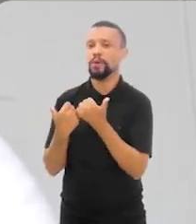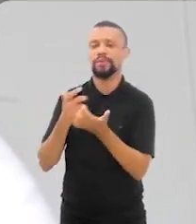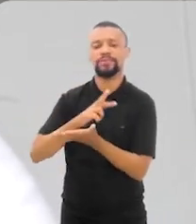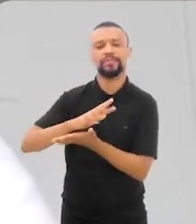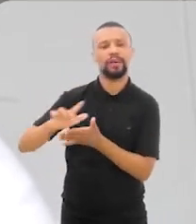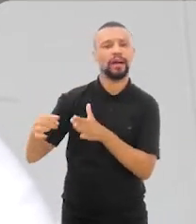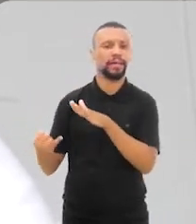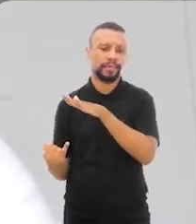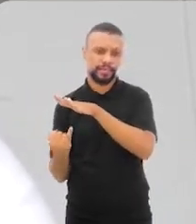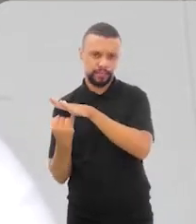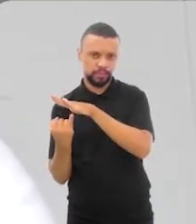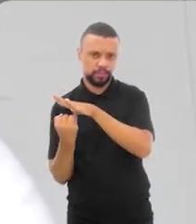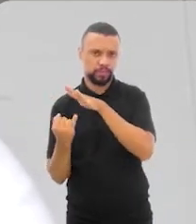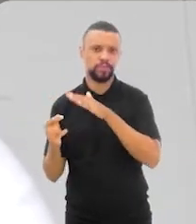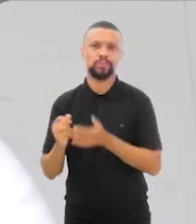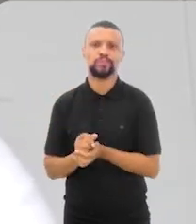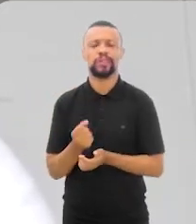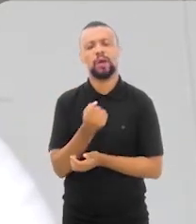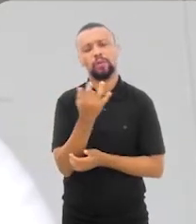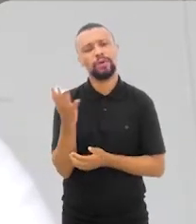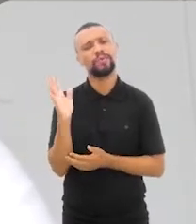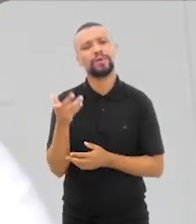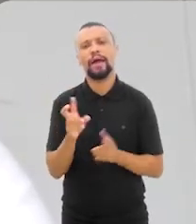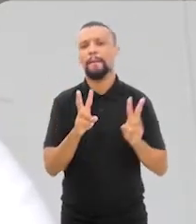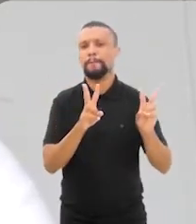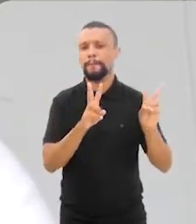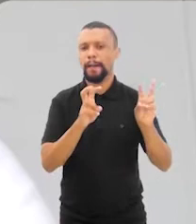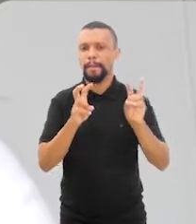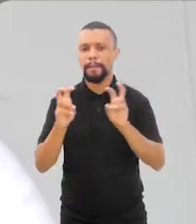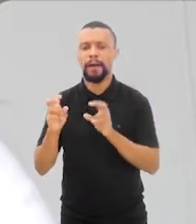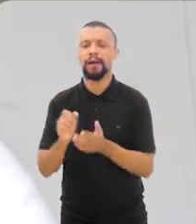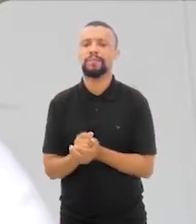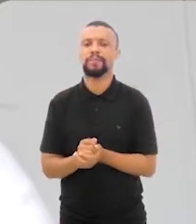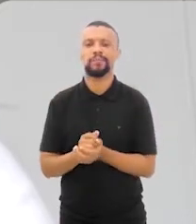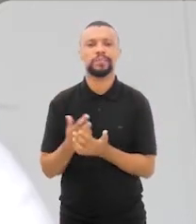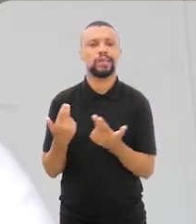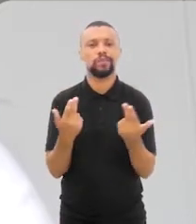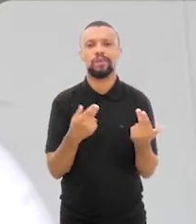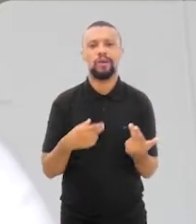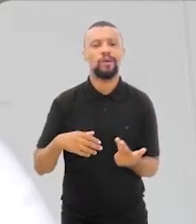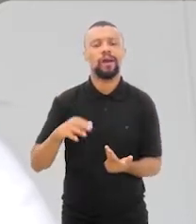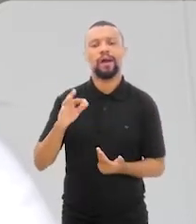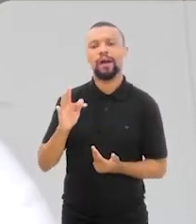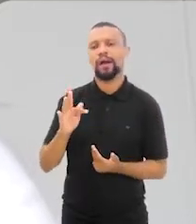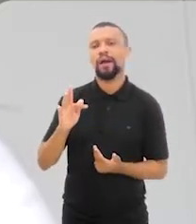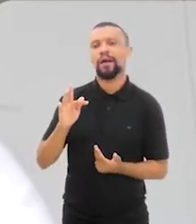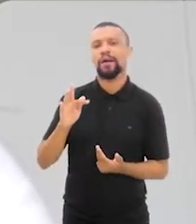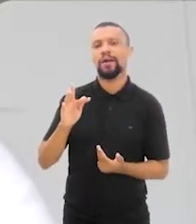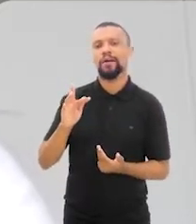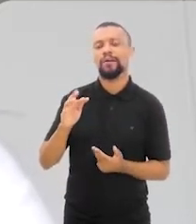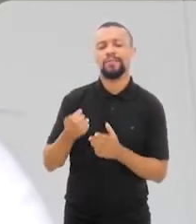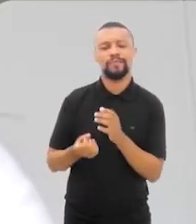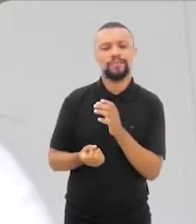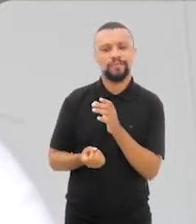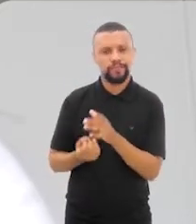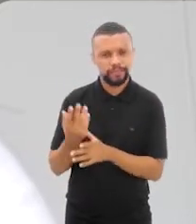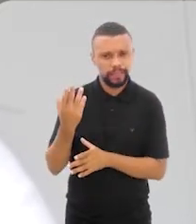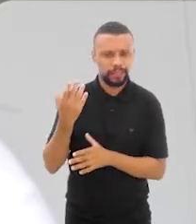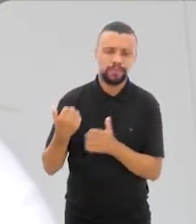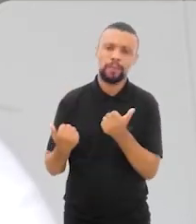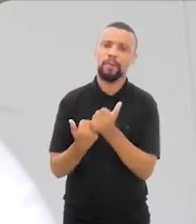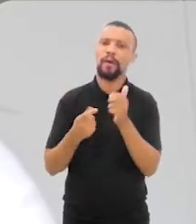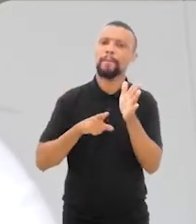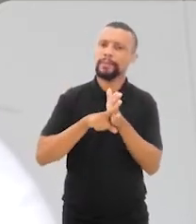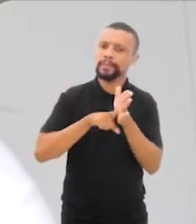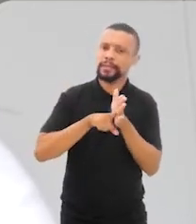apoio de várias instituições, algumas eu já destaquei aqui, como a Fundação de Apoio à Pesquisa, a própria universidade, o